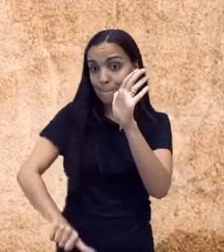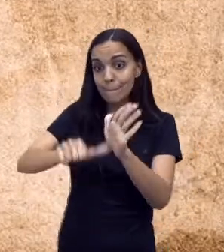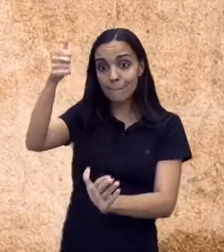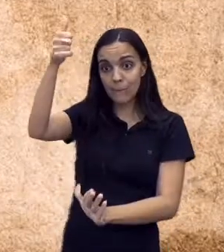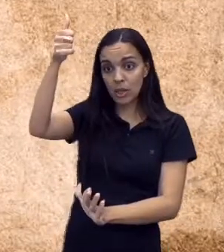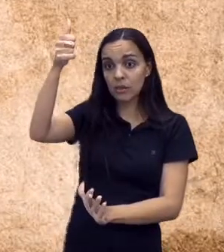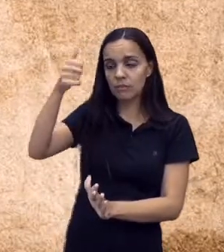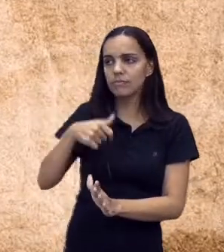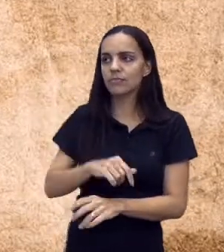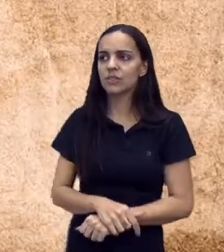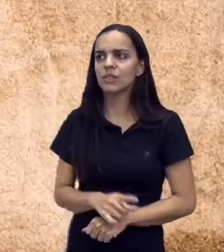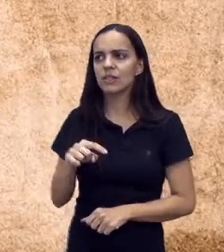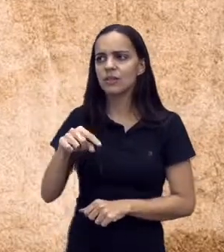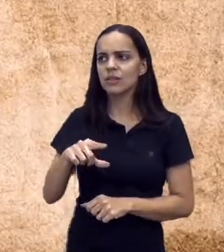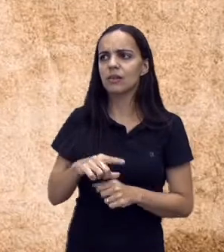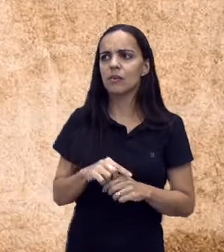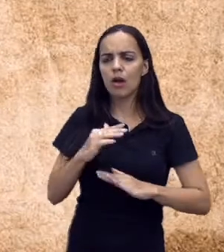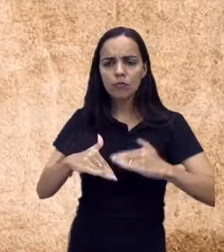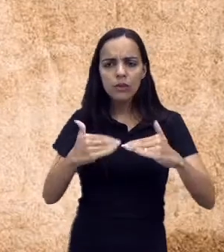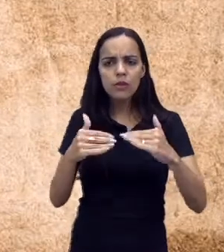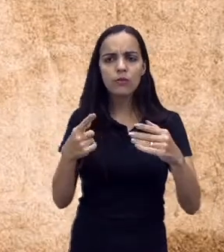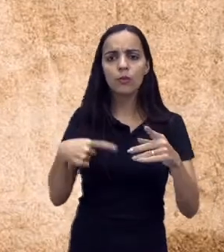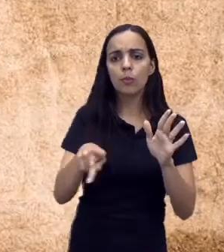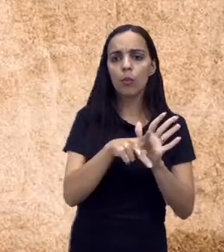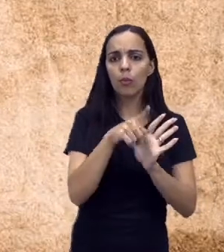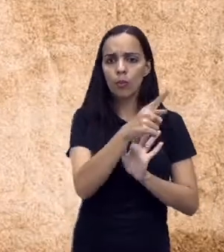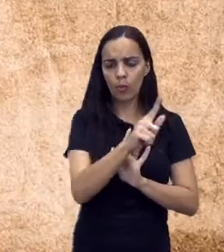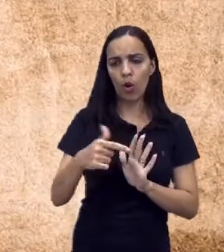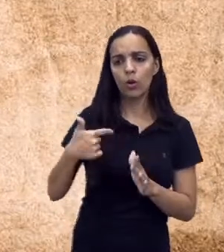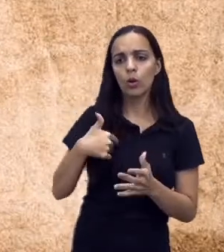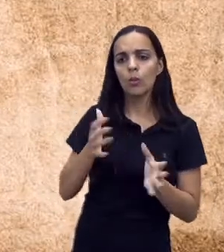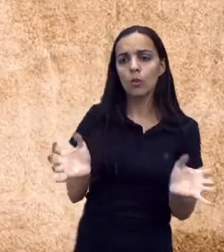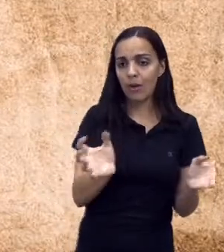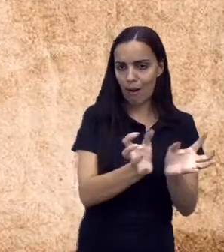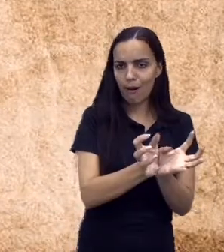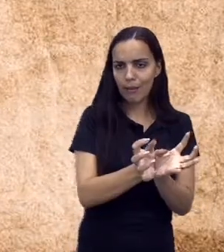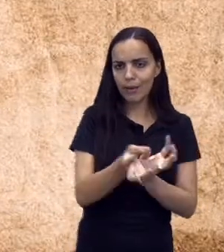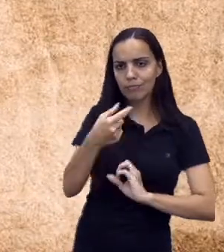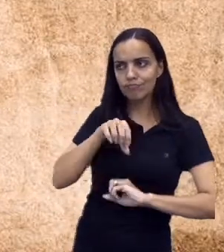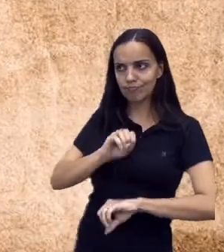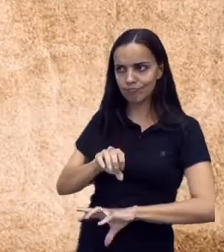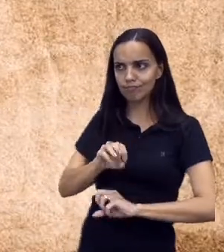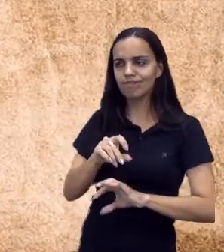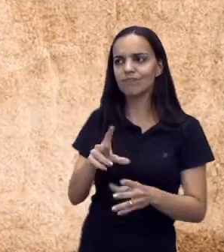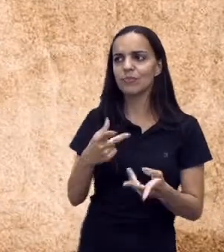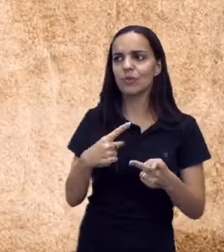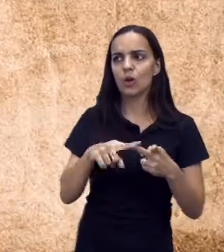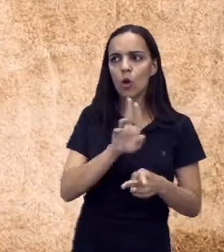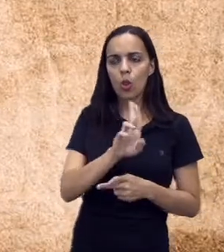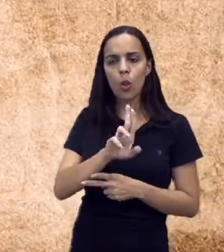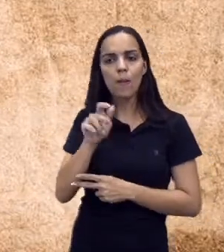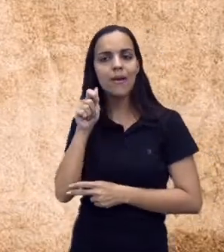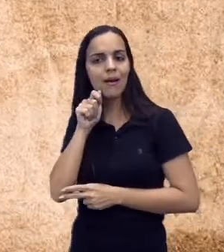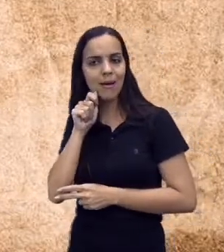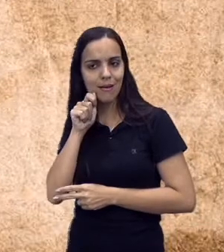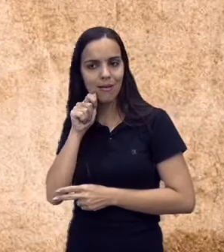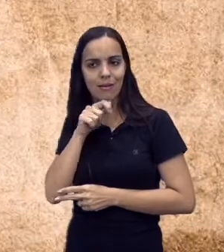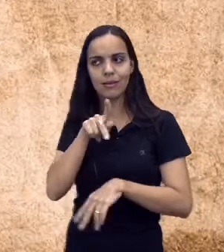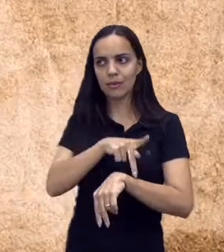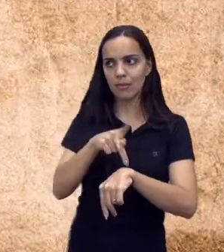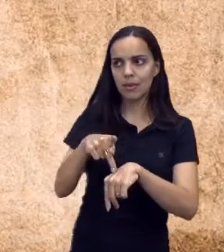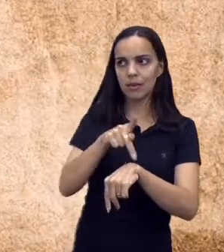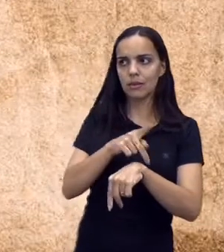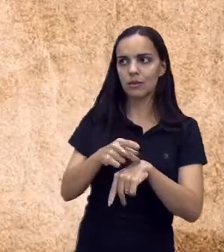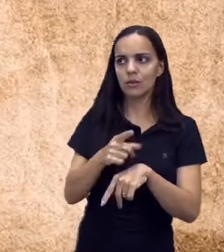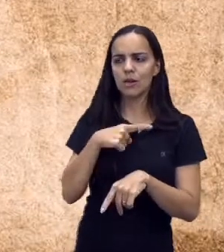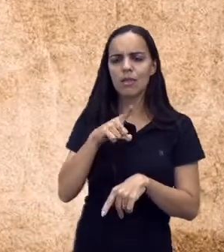Que foi promovido pelo Departamento de Ensino, na pessoa da pedagoga analista Anísia Dias. E o tema